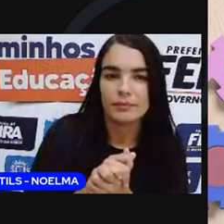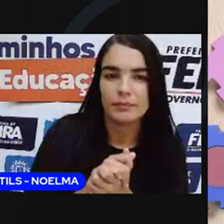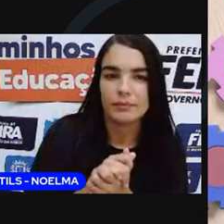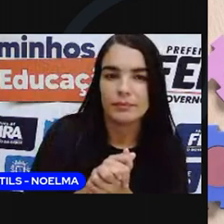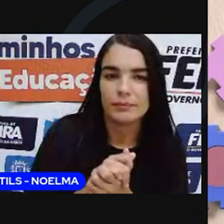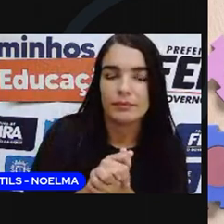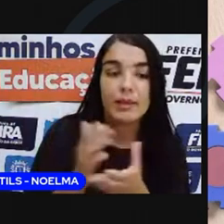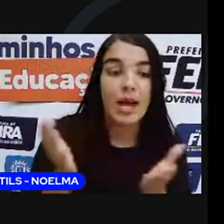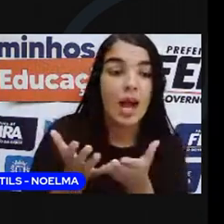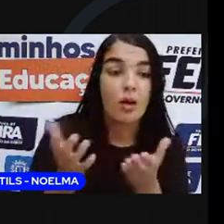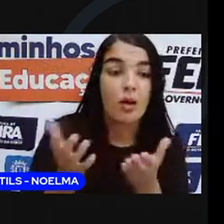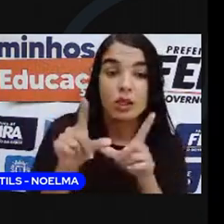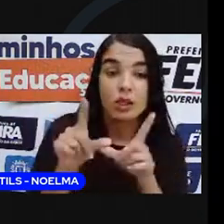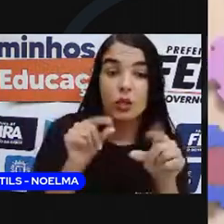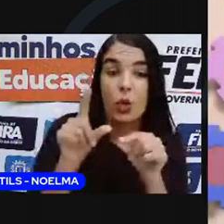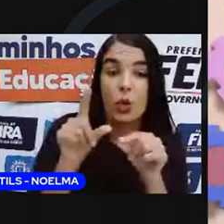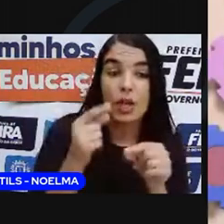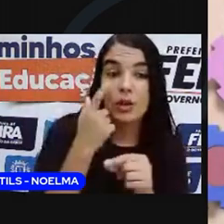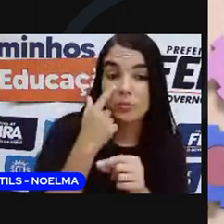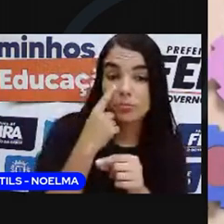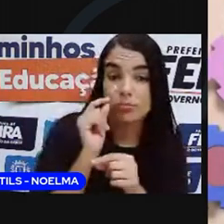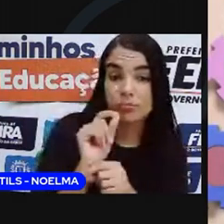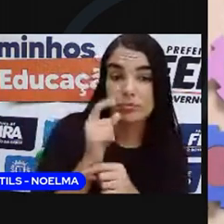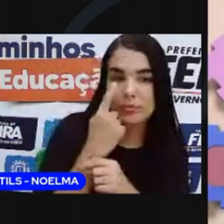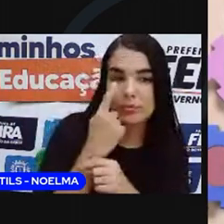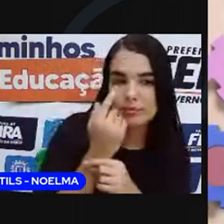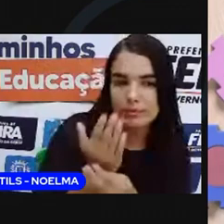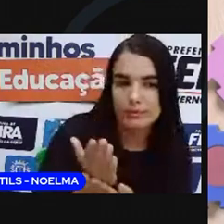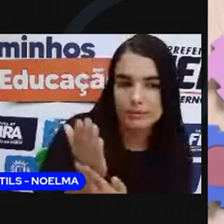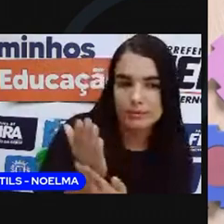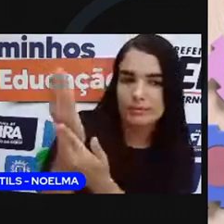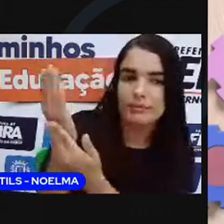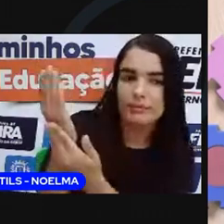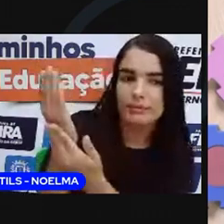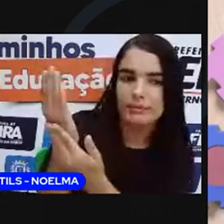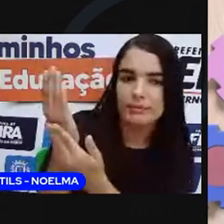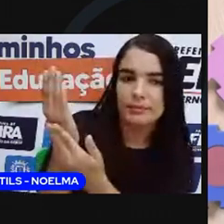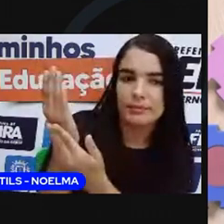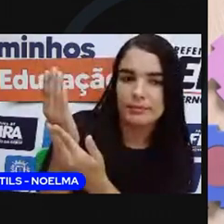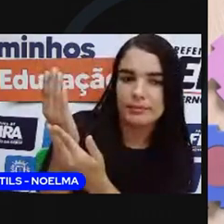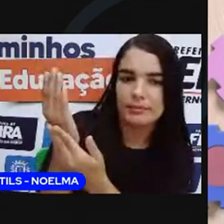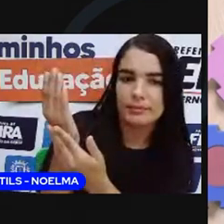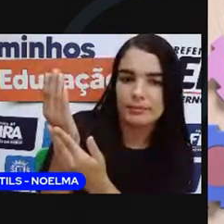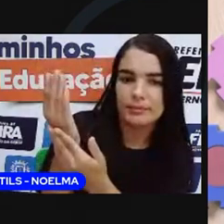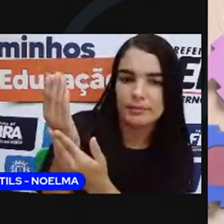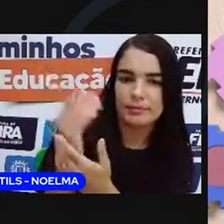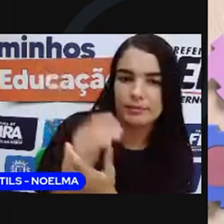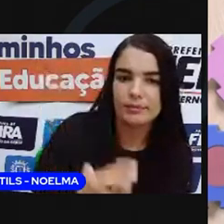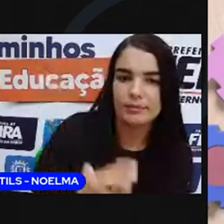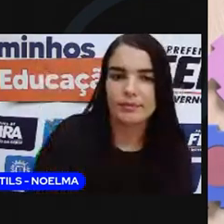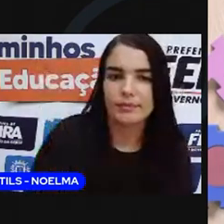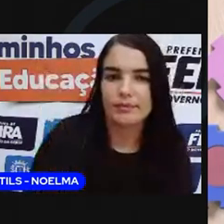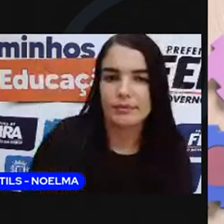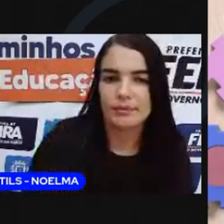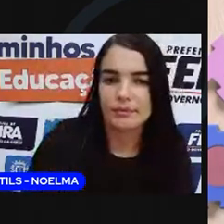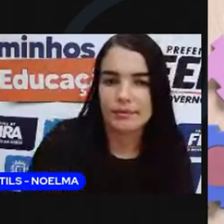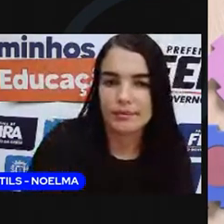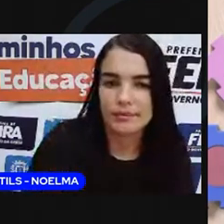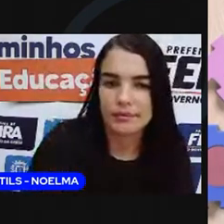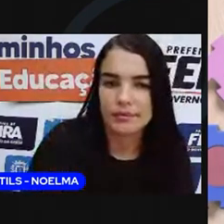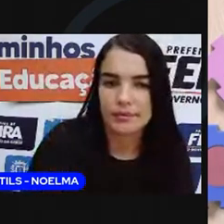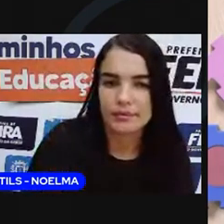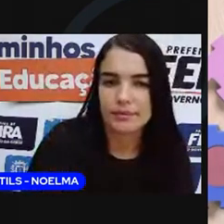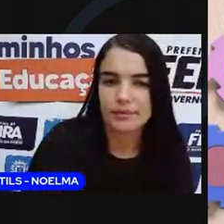categorias do jogo. Para isso, vamos disponibilizar uma roleta que você vai precisar apenas clicar e